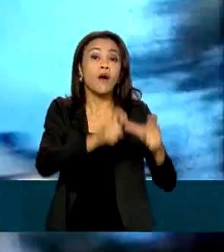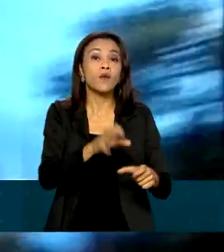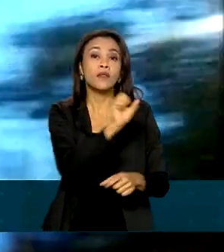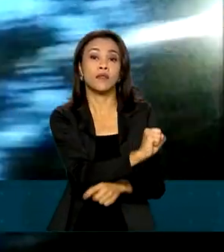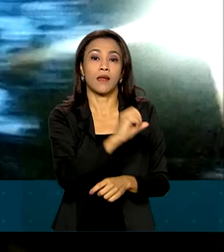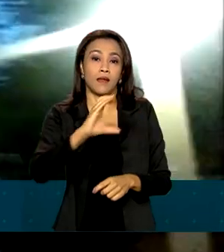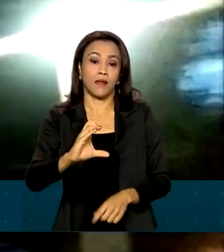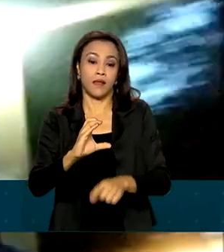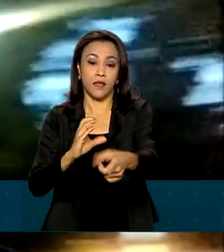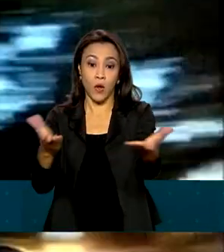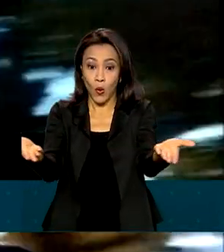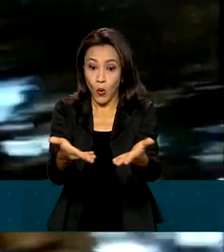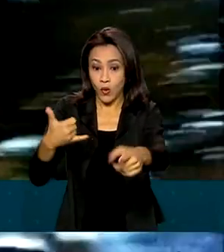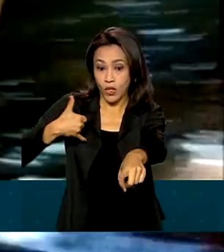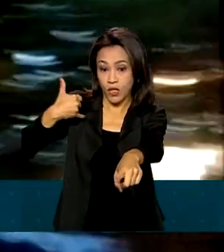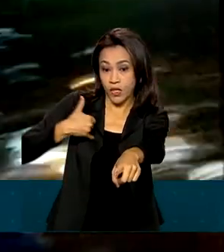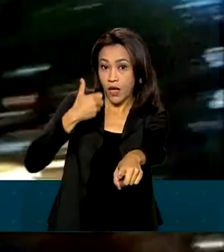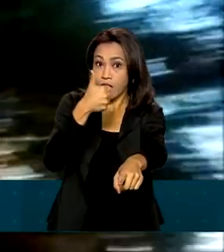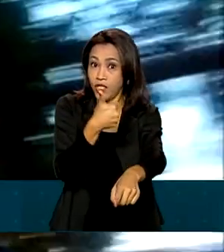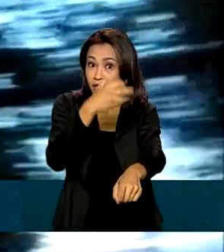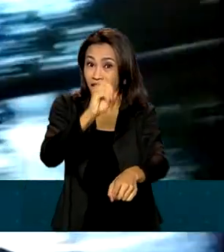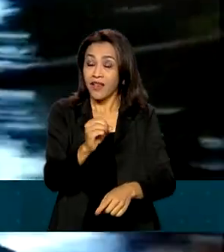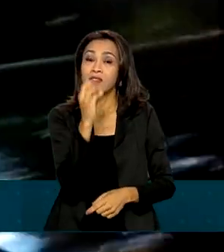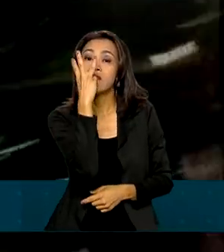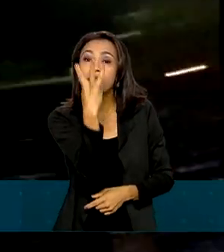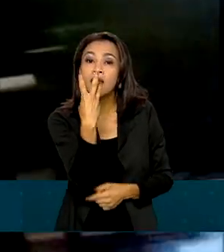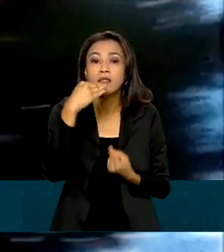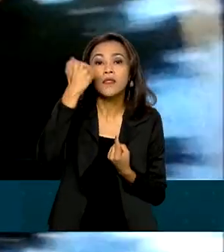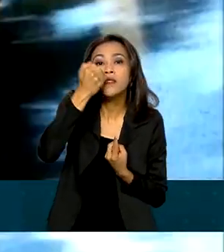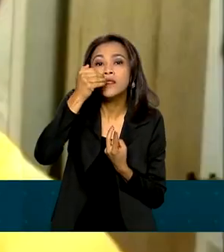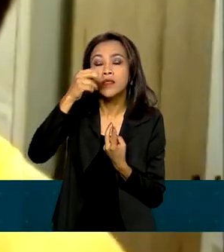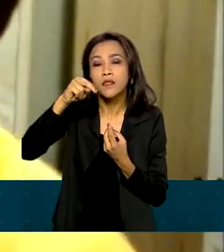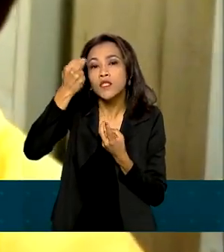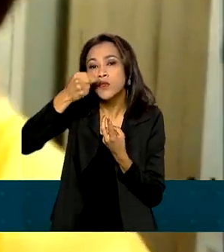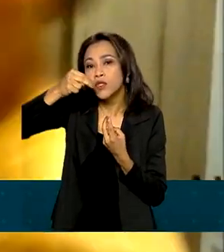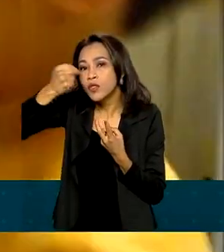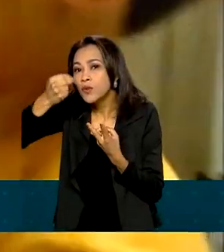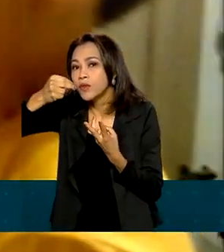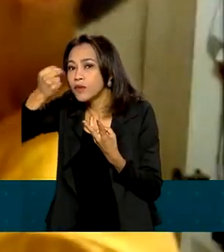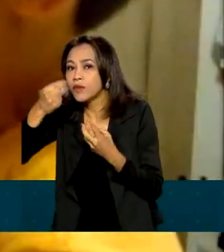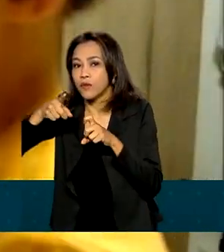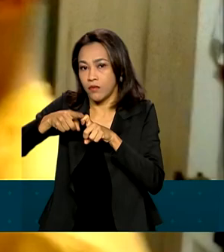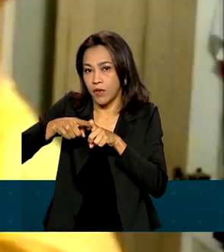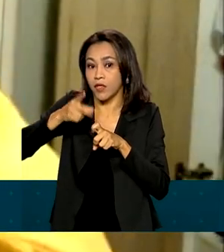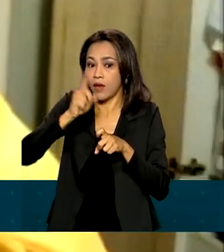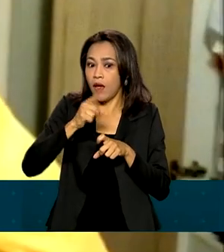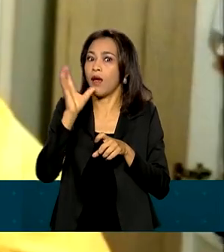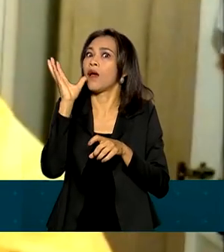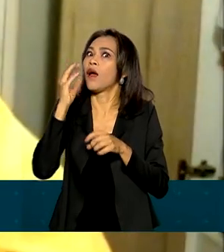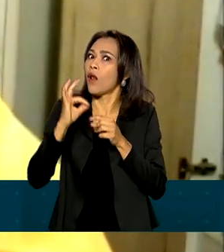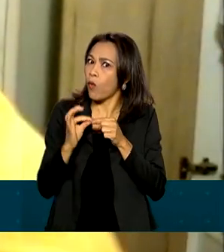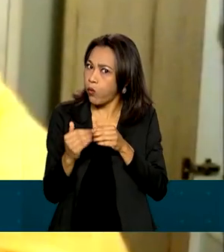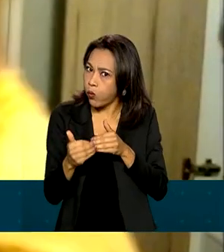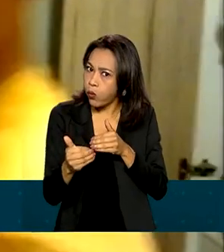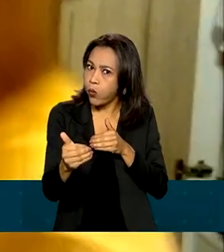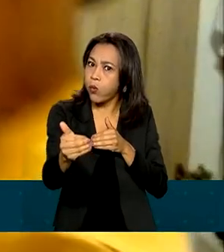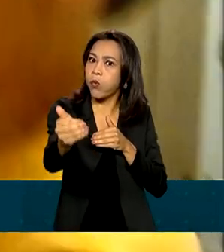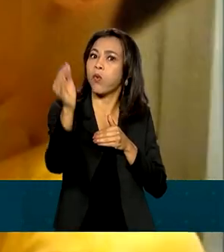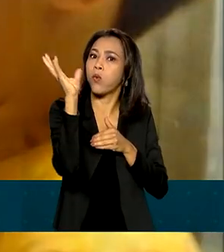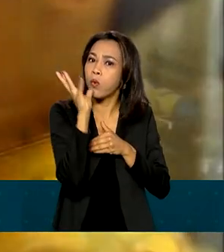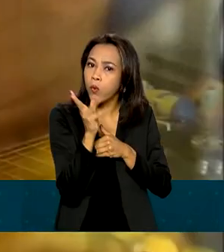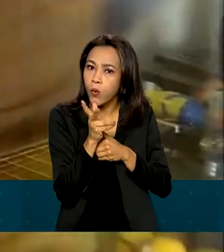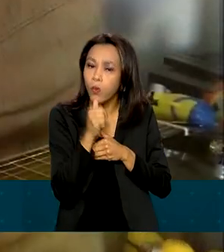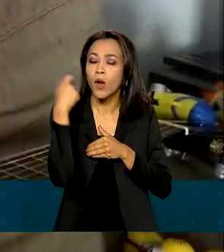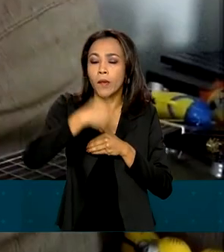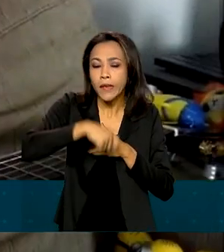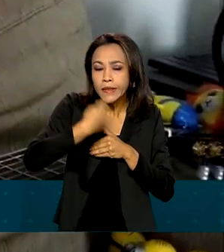Hoje, aos 10 anos, já passou por três cirurgias. O processo de reabilitação é longo. Depende também de tratamento,